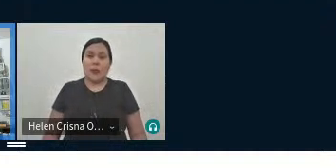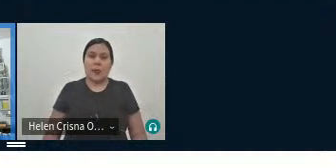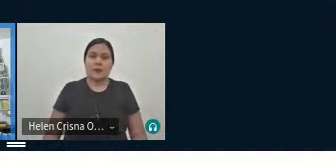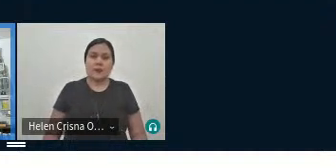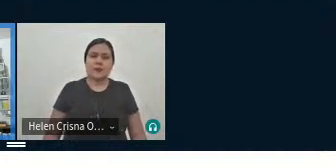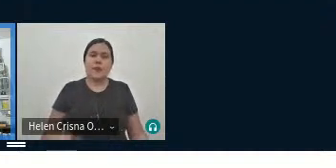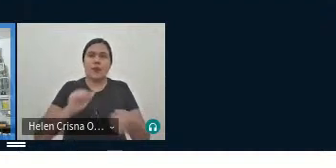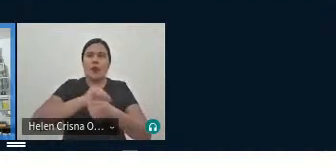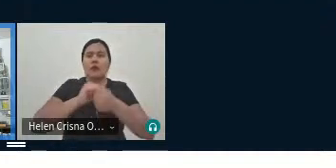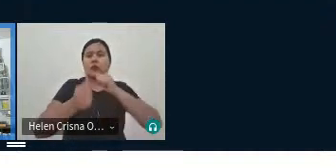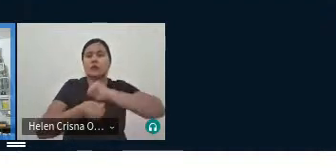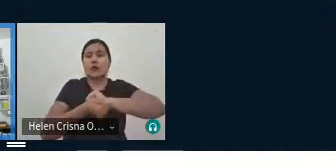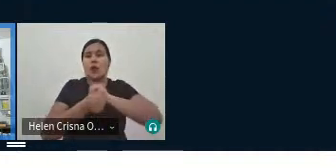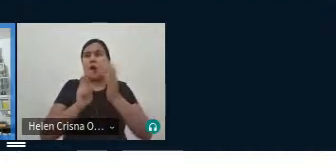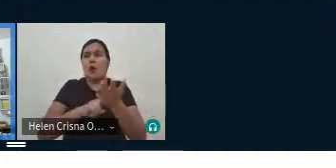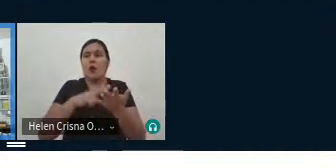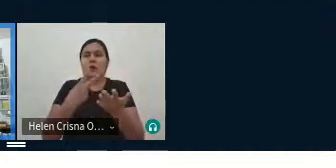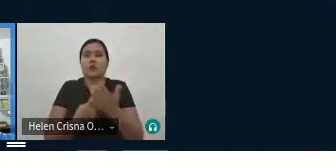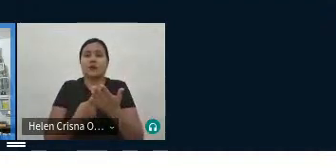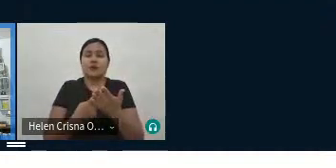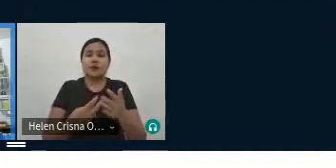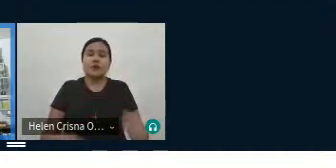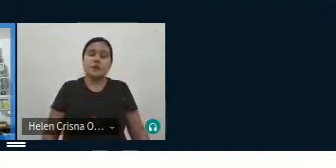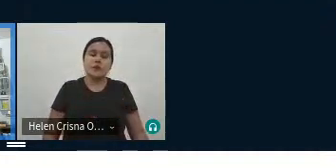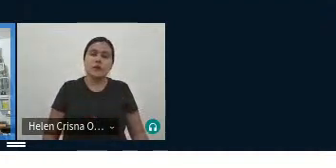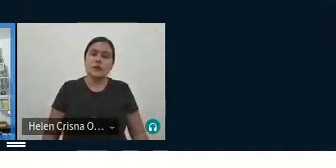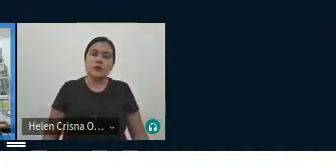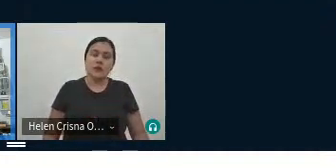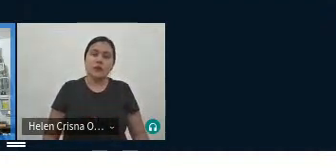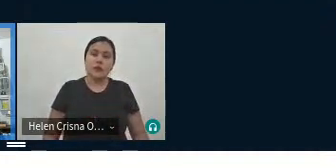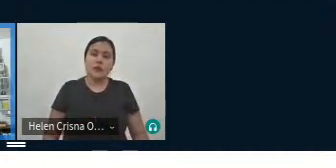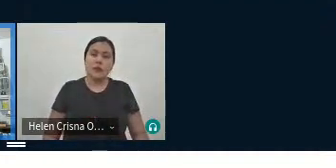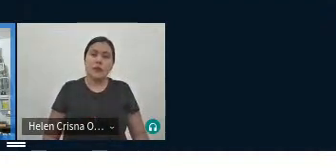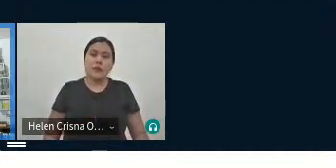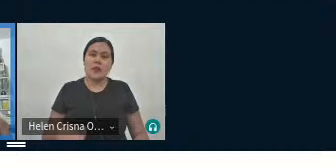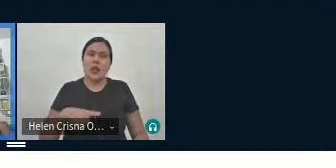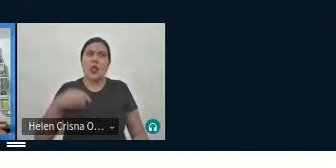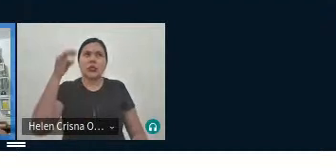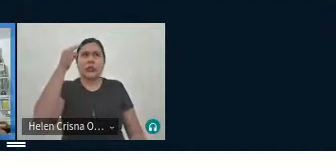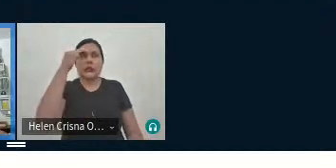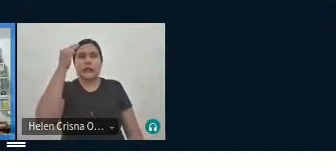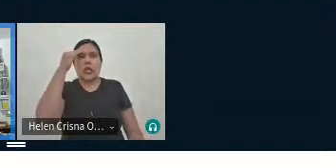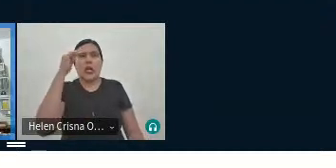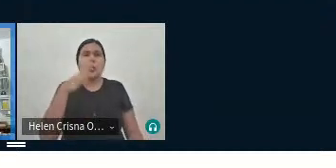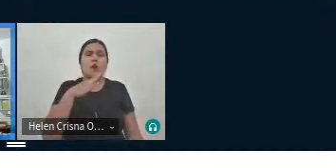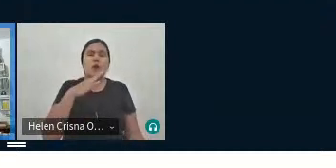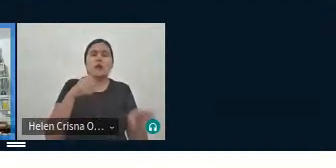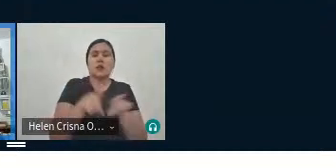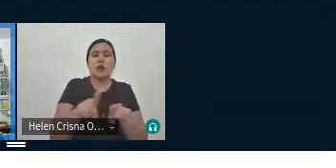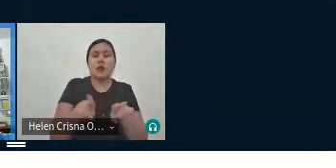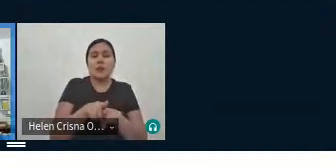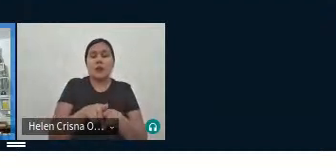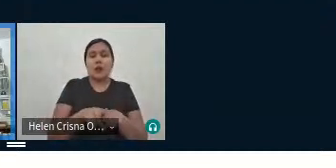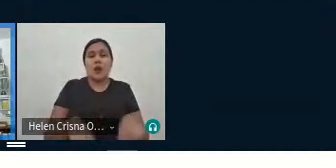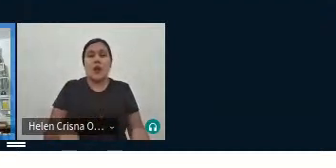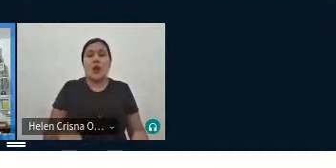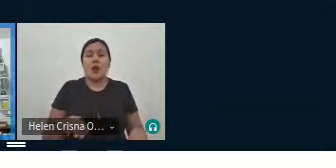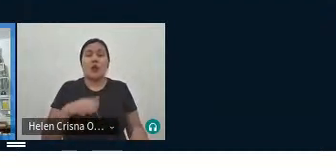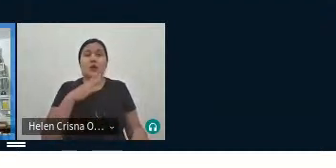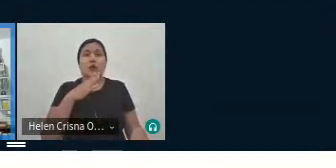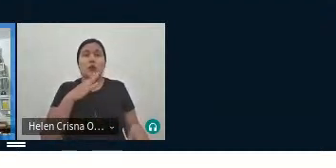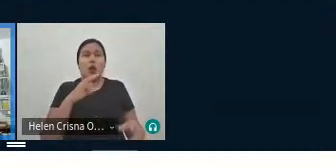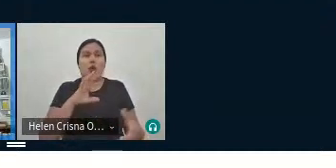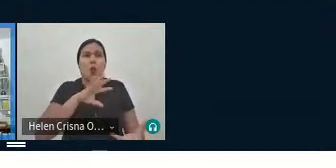adaptações que o tradutor tem que ter imenso, tem que conhecer, e quando você conhece o